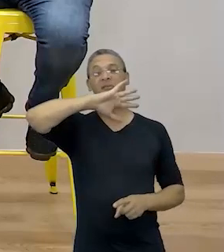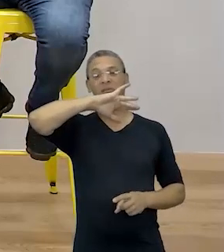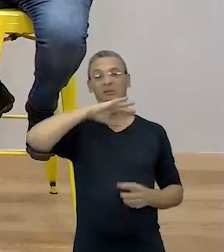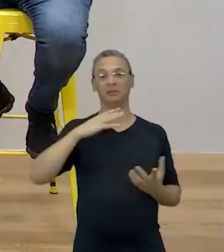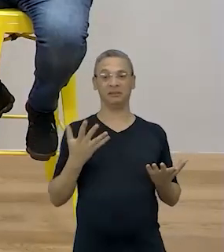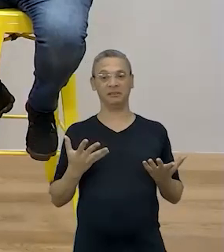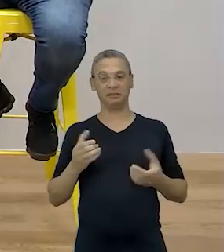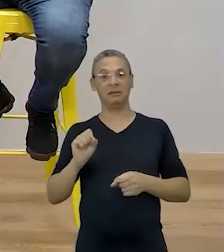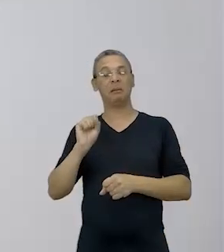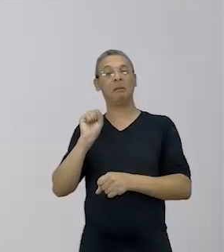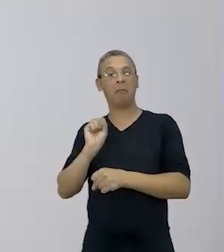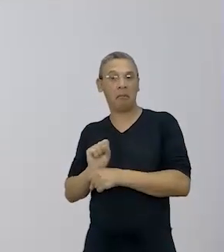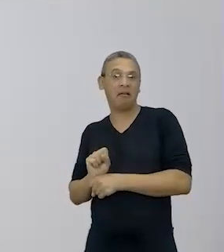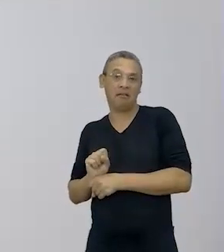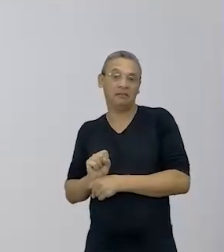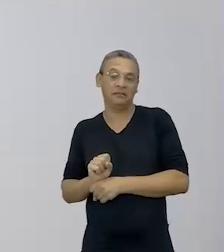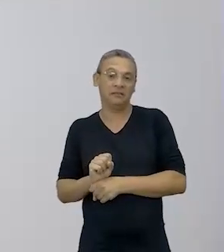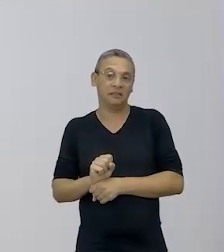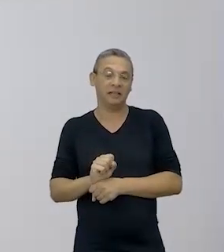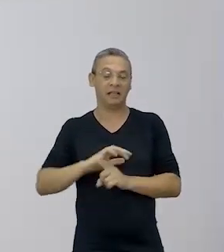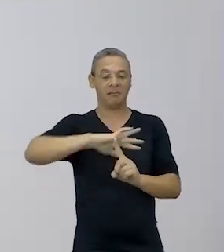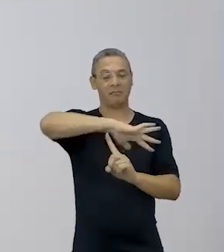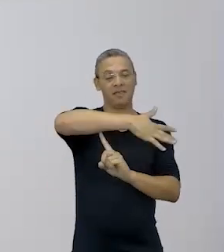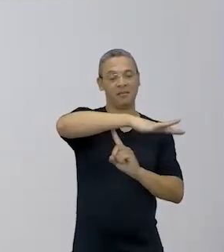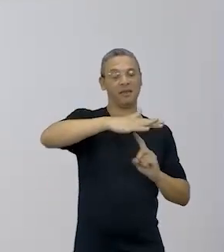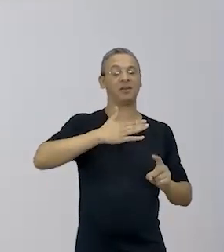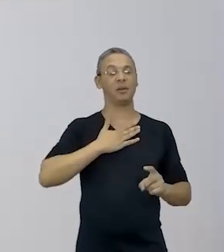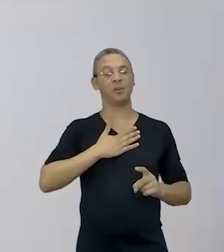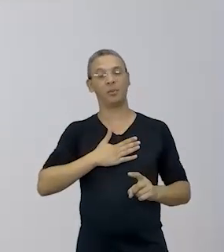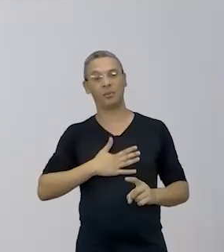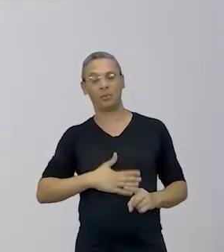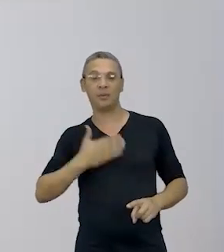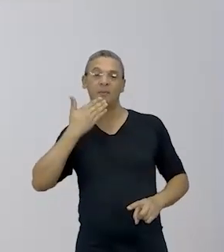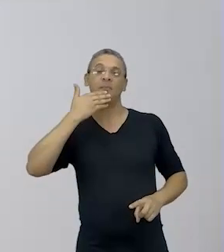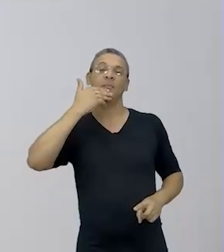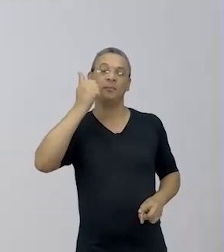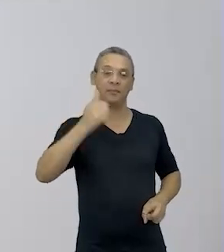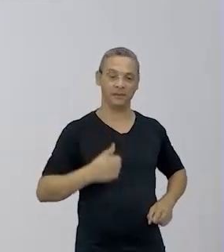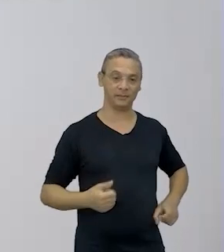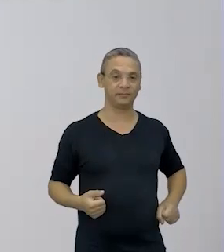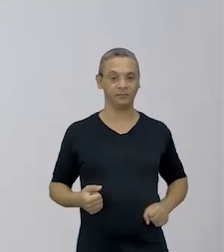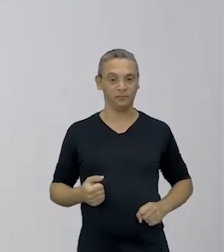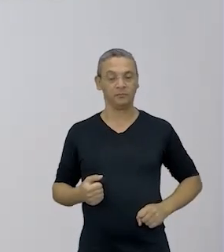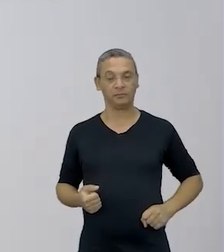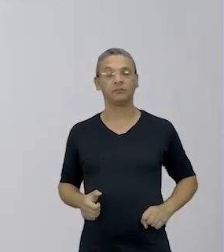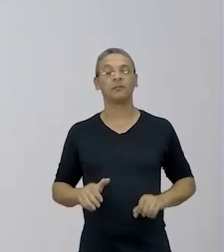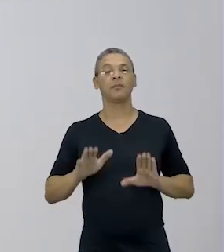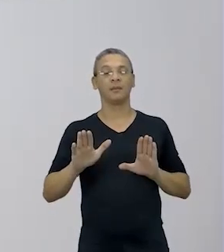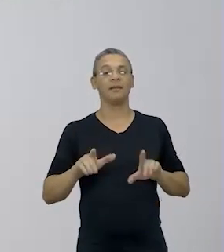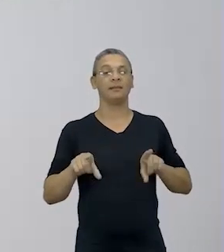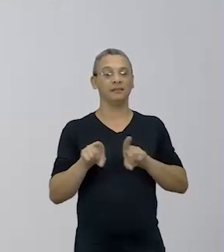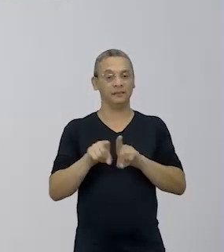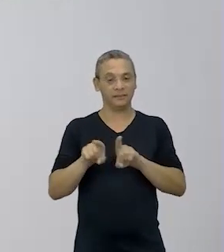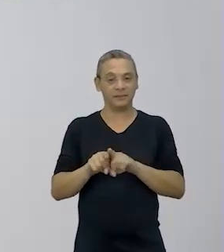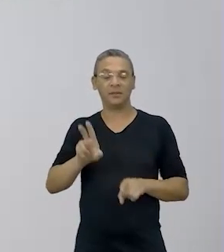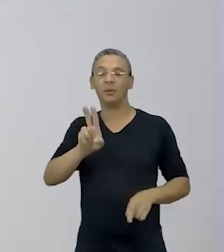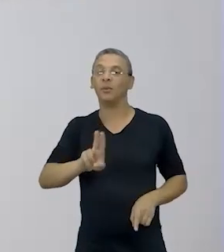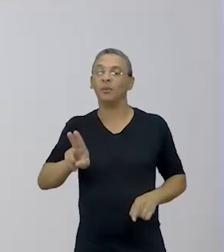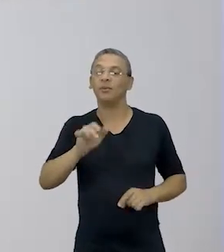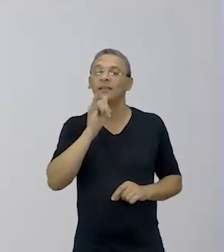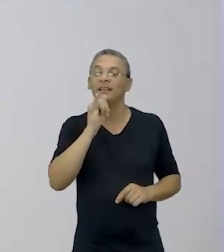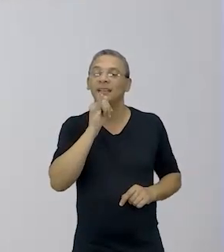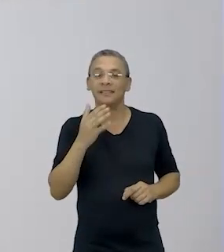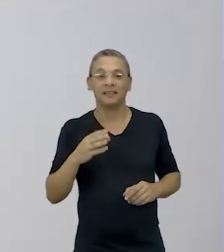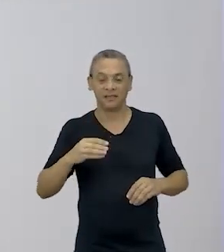argamassa, a gente vai parar de agredir o meio ambiente com a produção dessa argamassa. A gente também vai acabar não